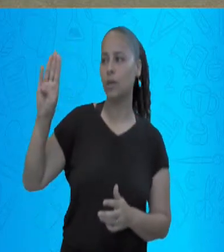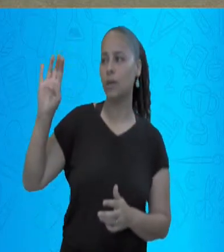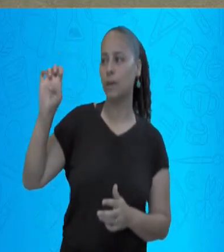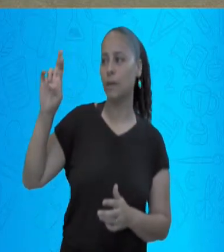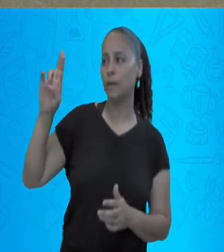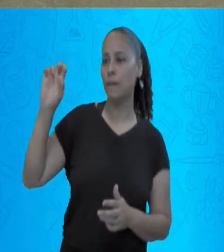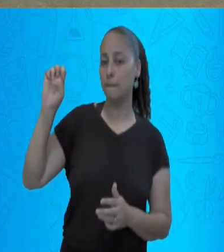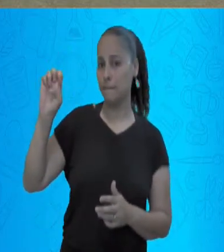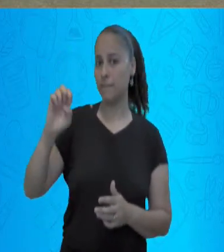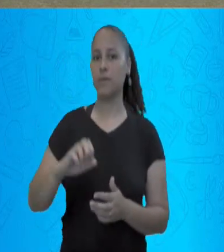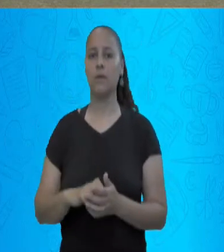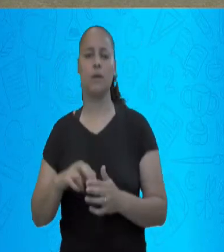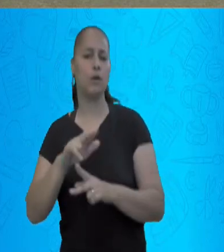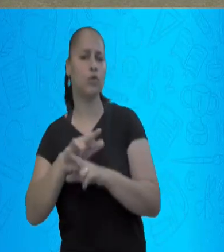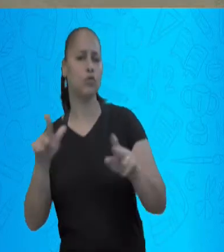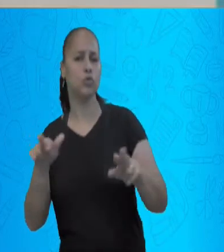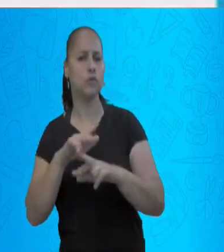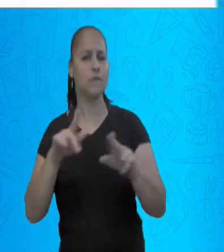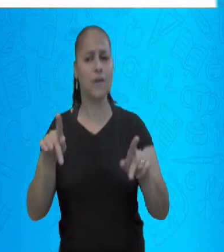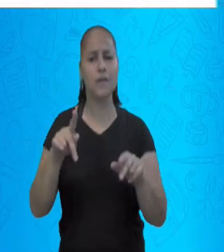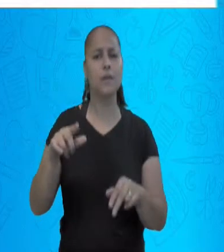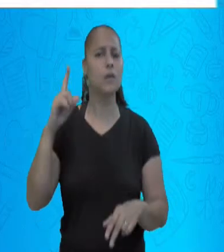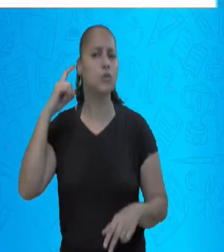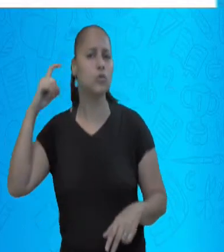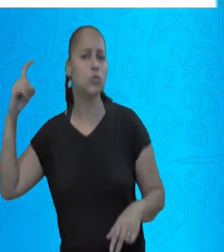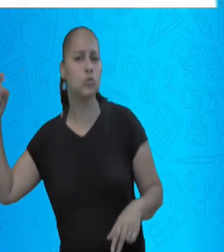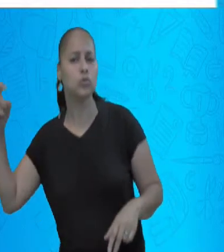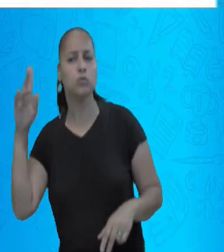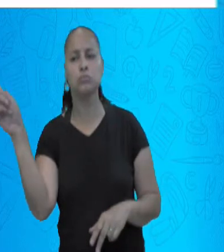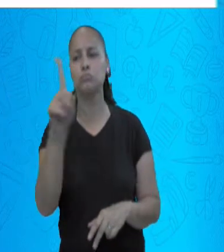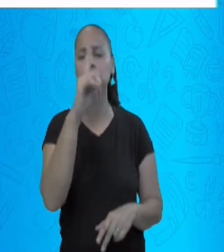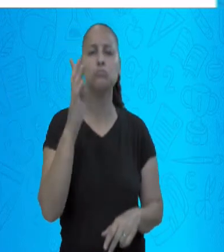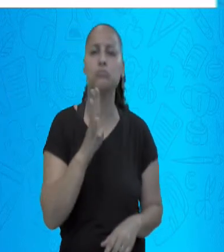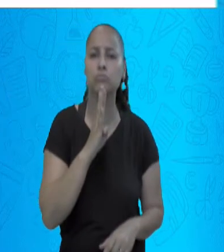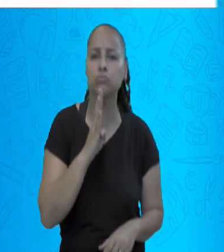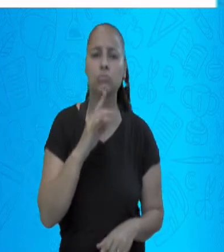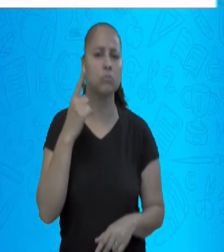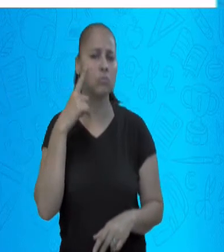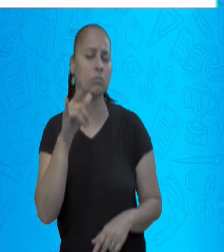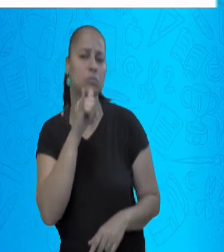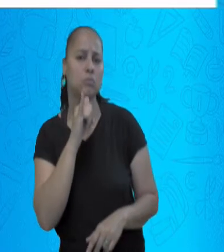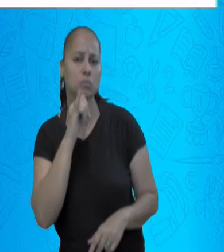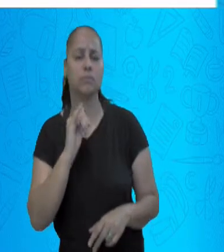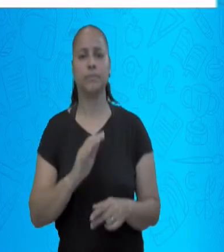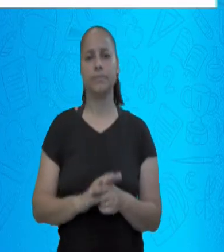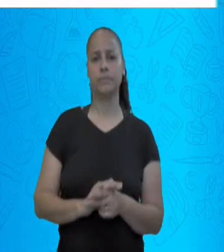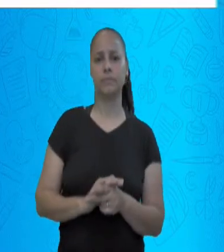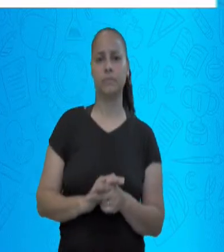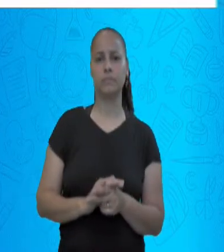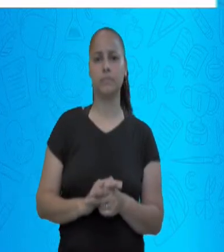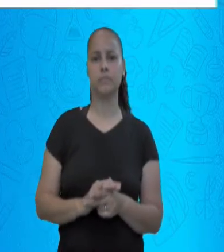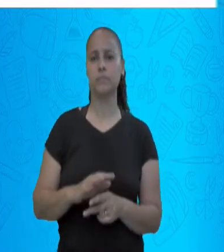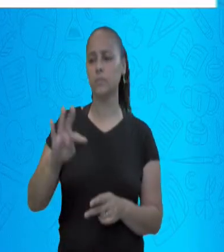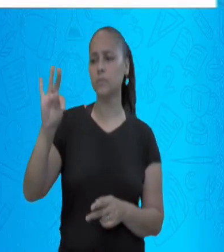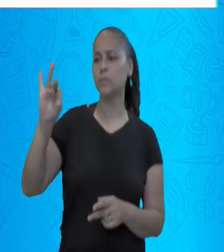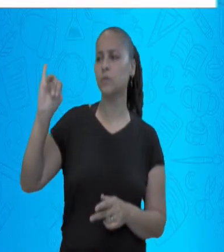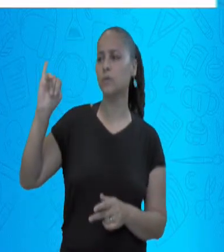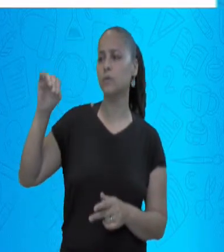de os diversos sons que reconhecemos. Por exemplo, o timbre, a gente,